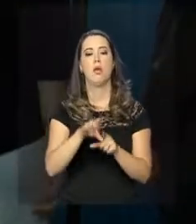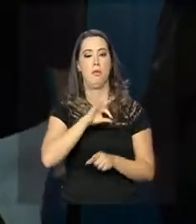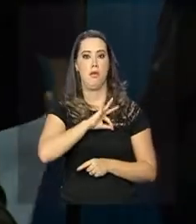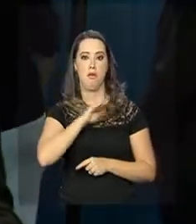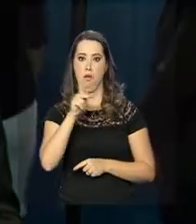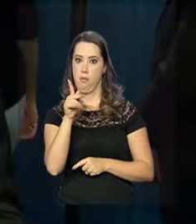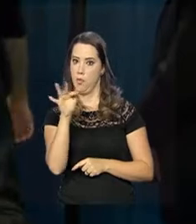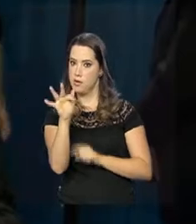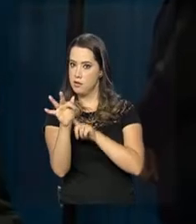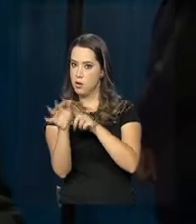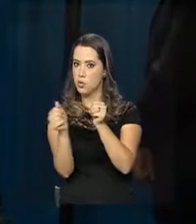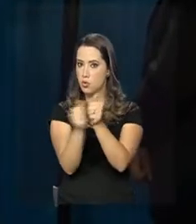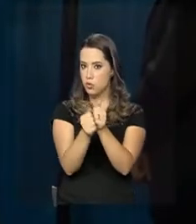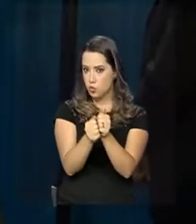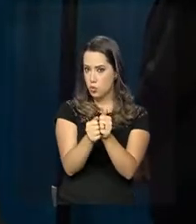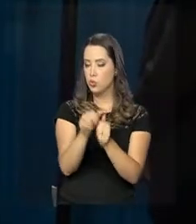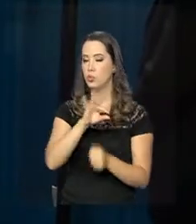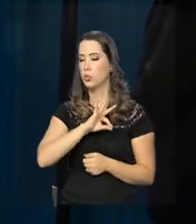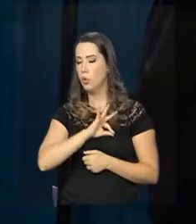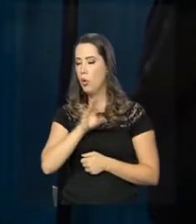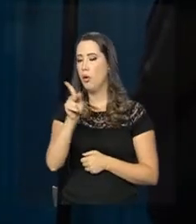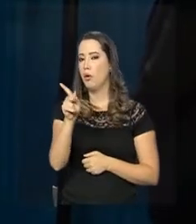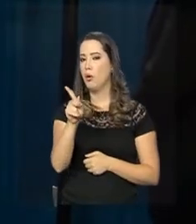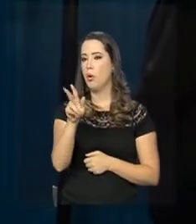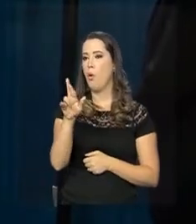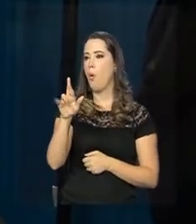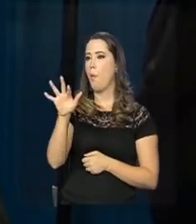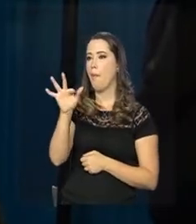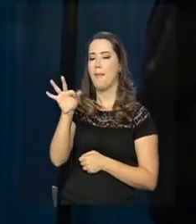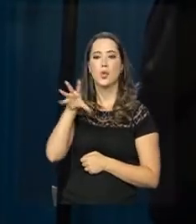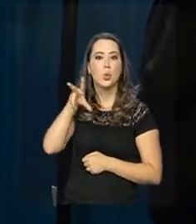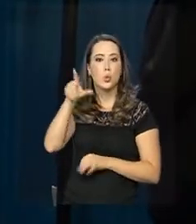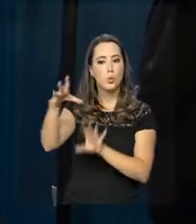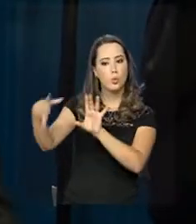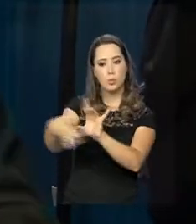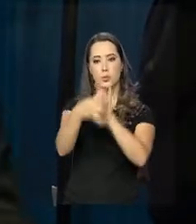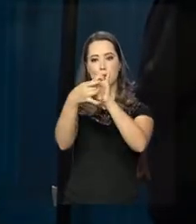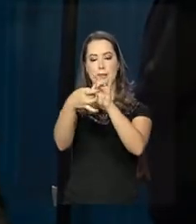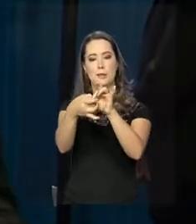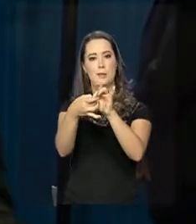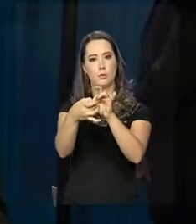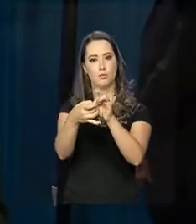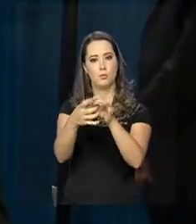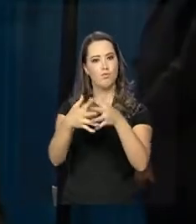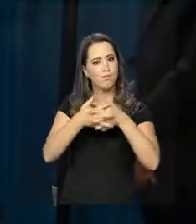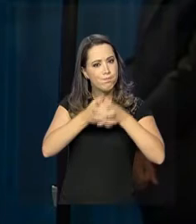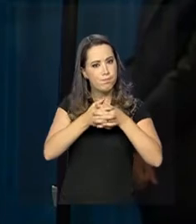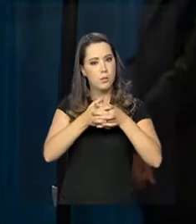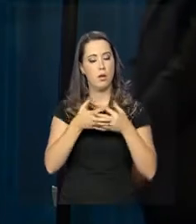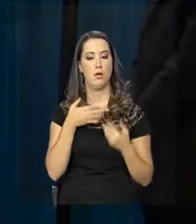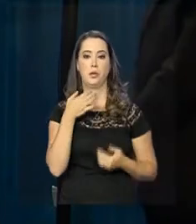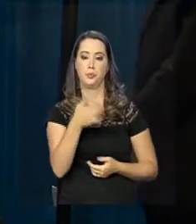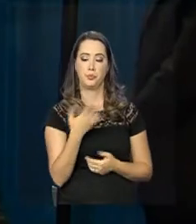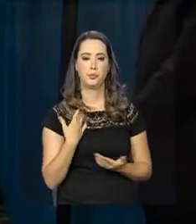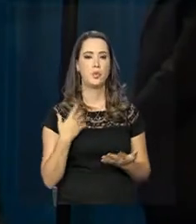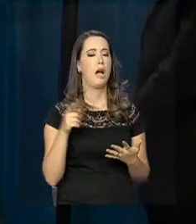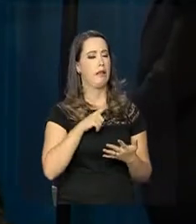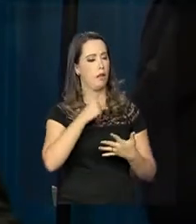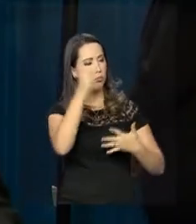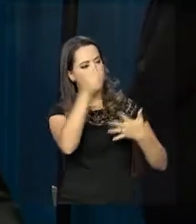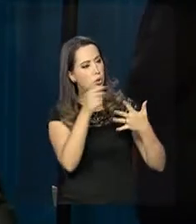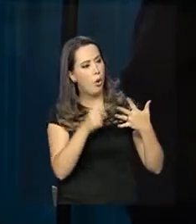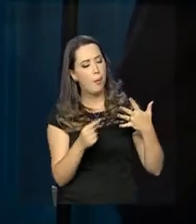Polícia Rodoviária Federal. E a partir daí estão previstas uma série de medidas, como uma padronização maior aí